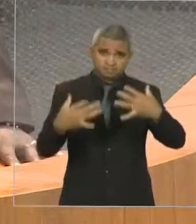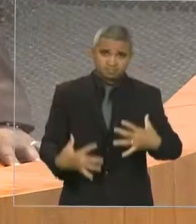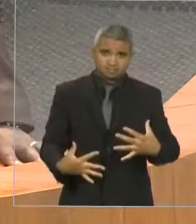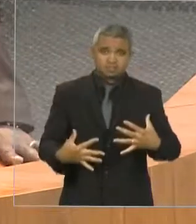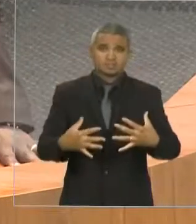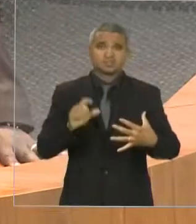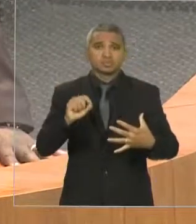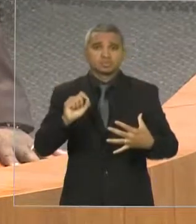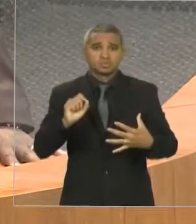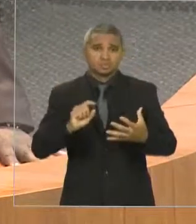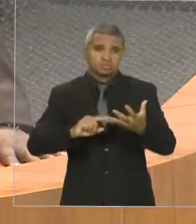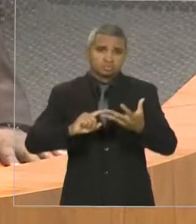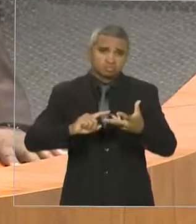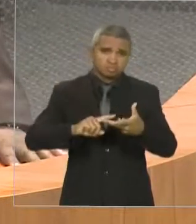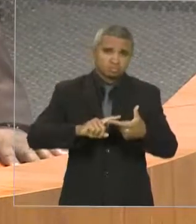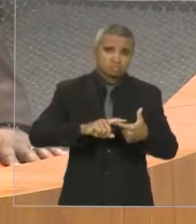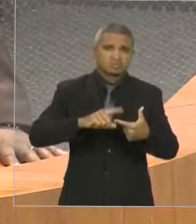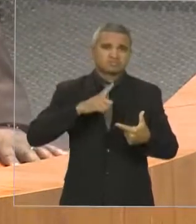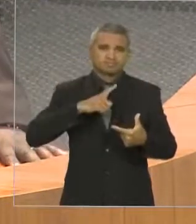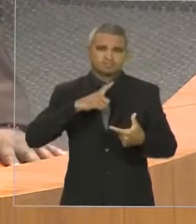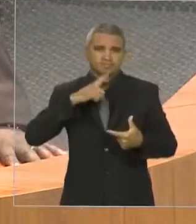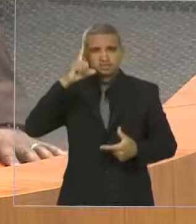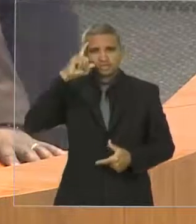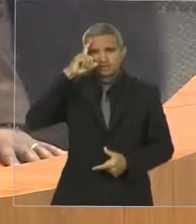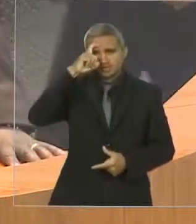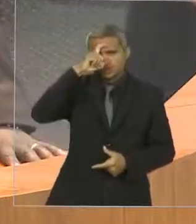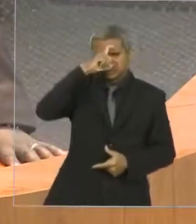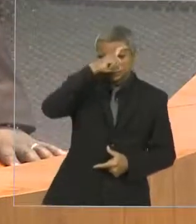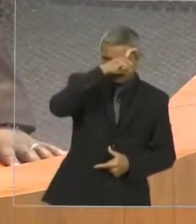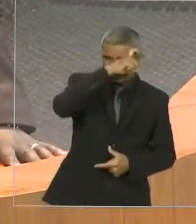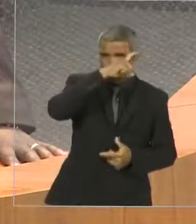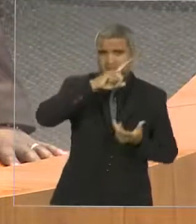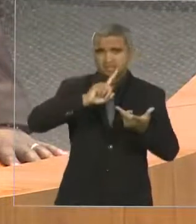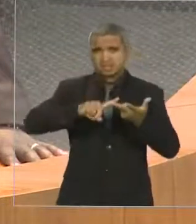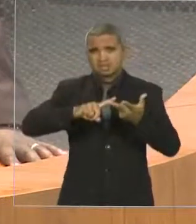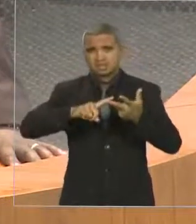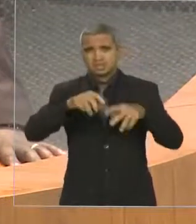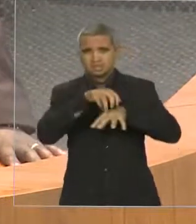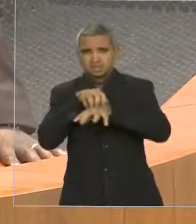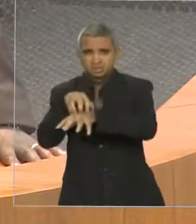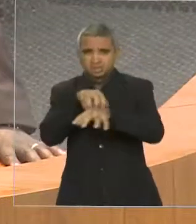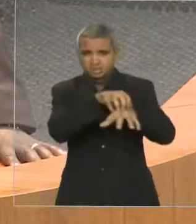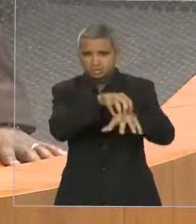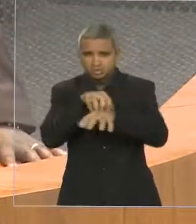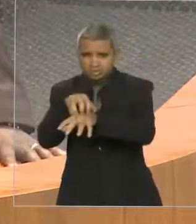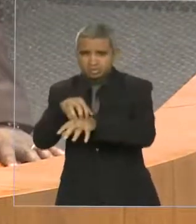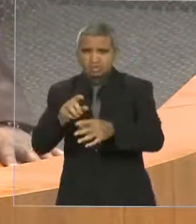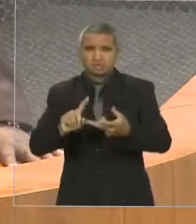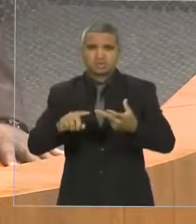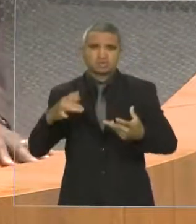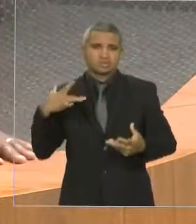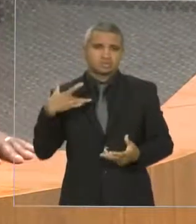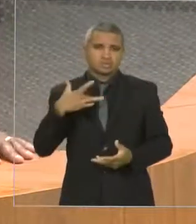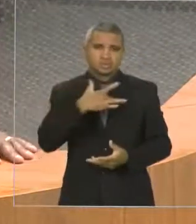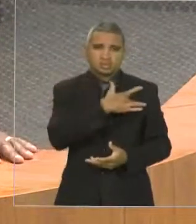que esse povo tem com relação à educação, transporte, saúde e território.